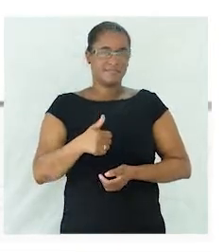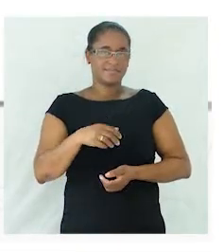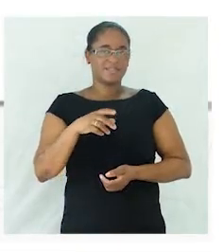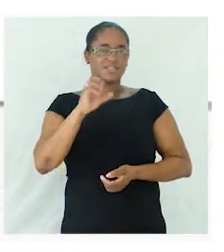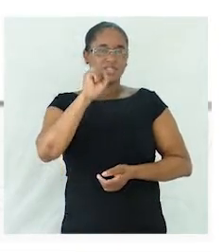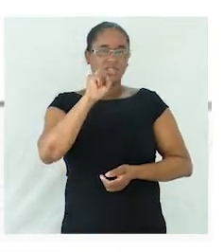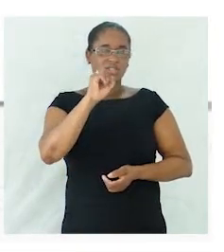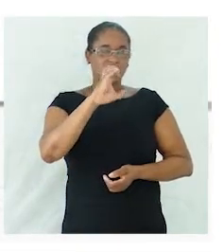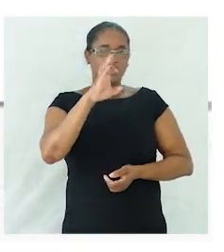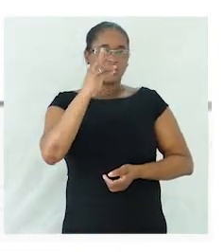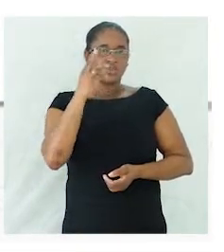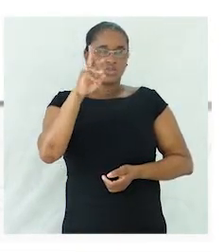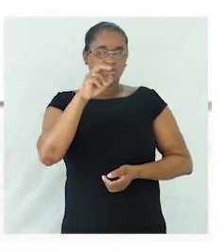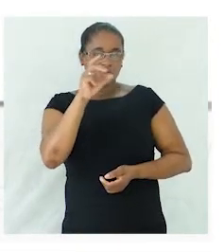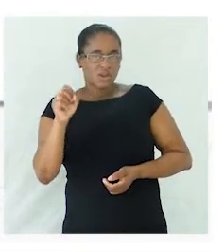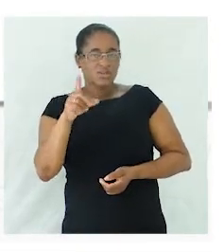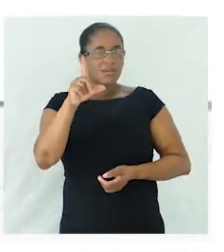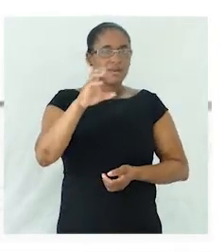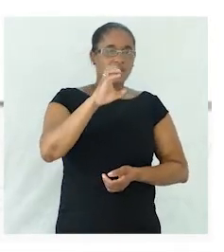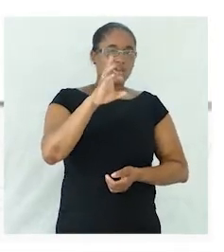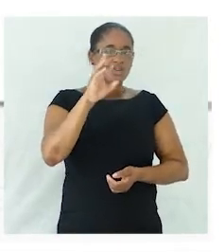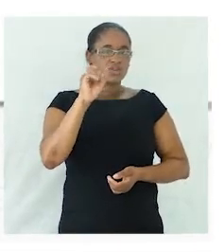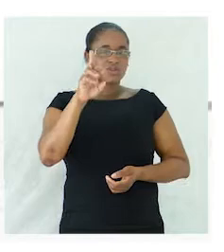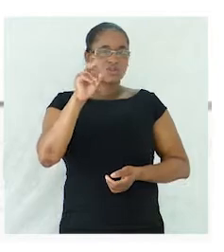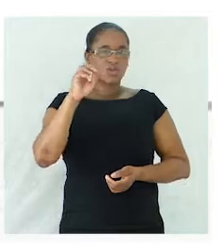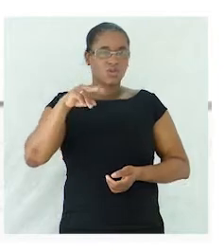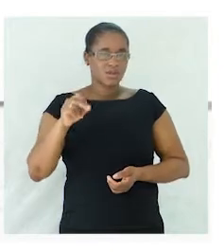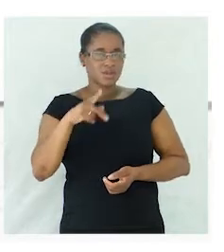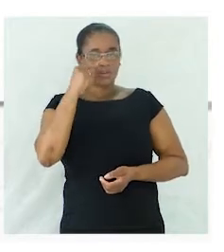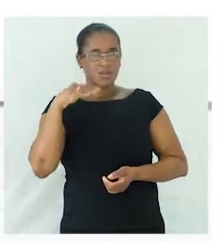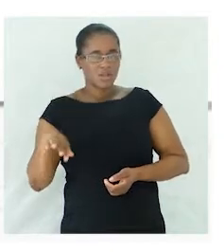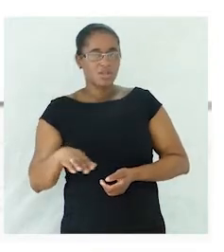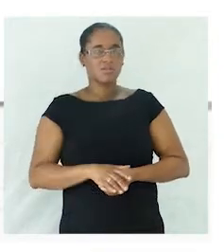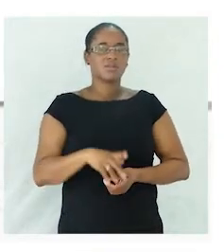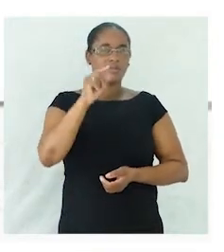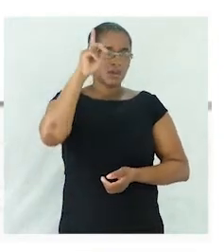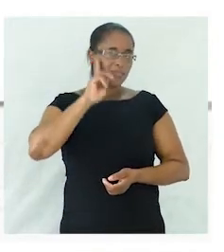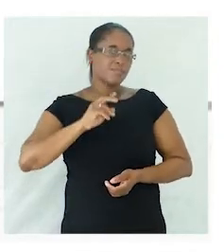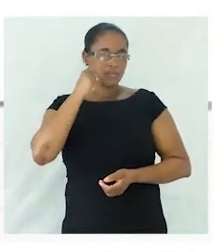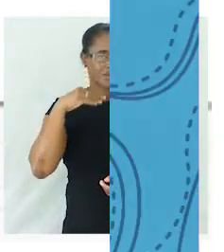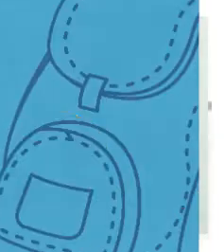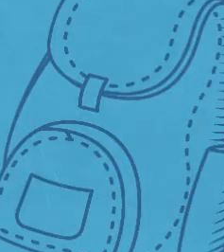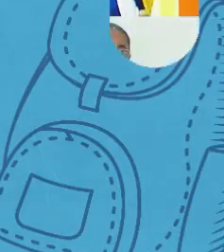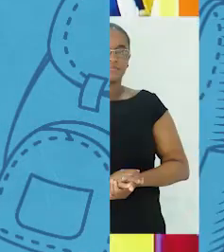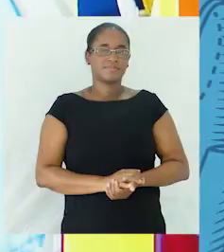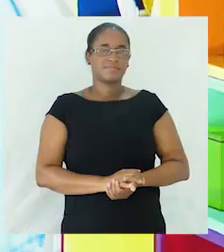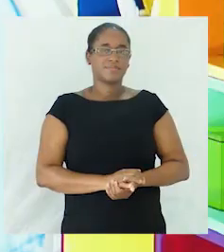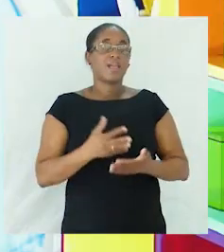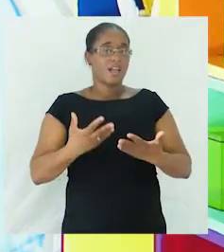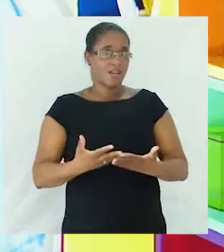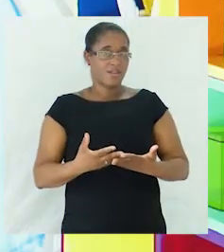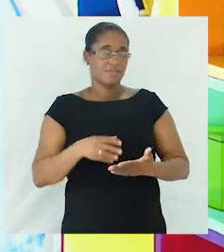chorona, muito bem, menino, esta é fácil, muito fácil, menina. Pois bem, o